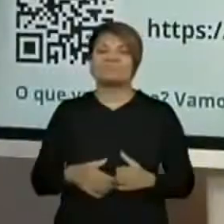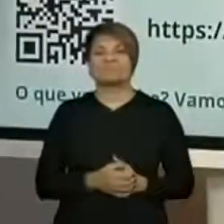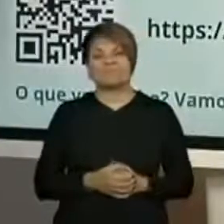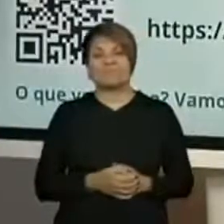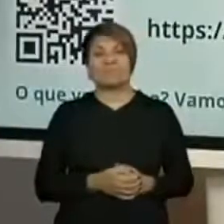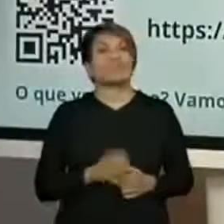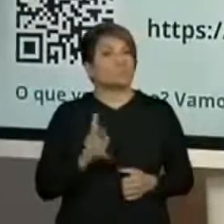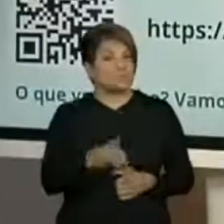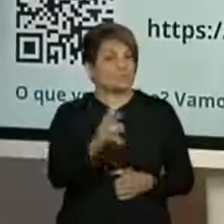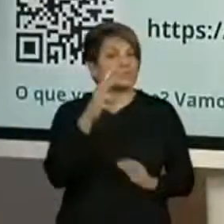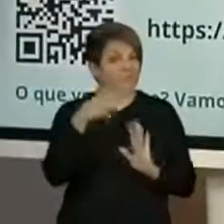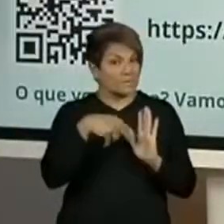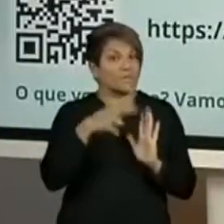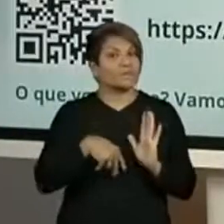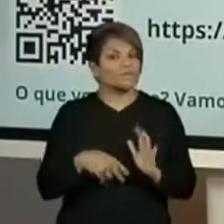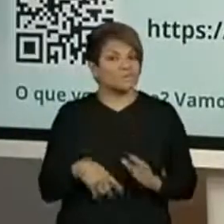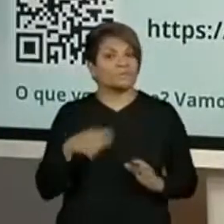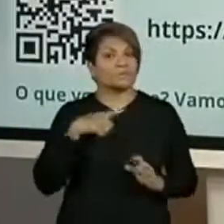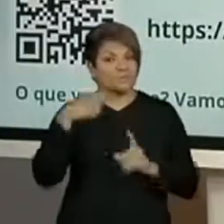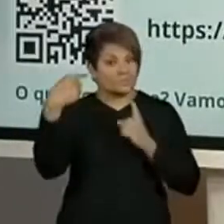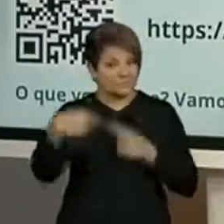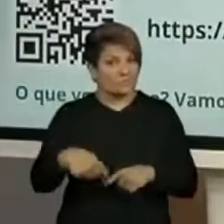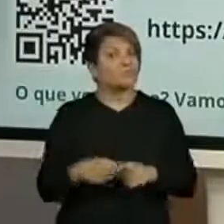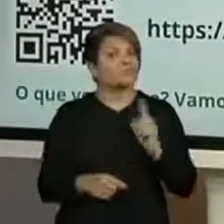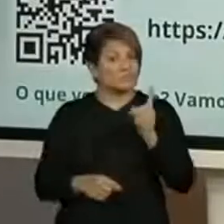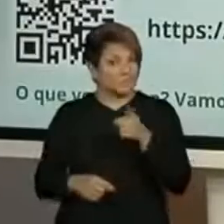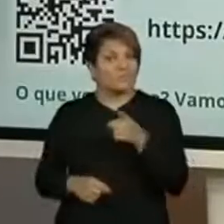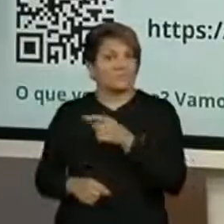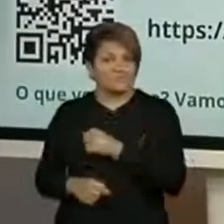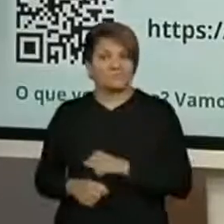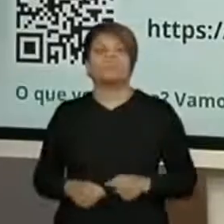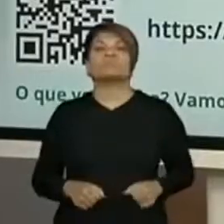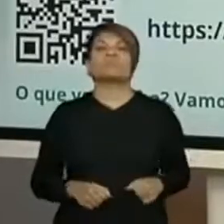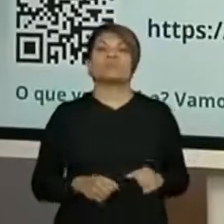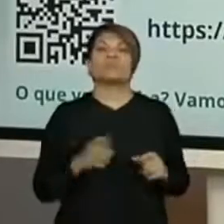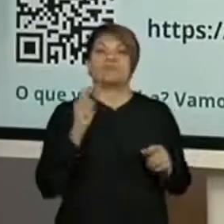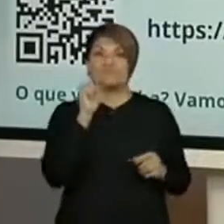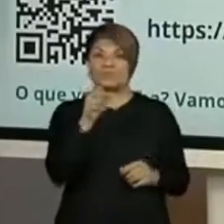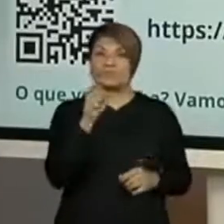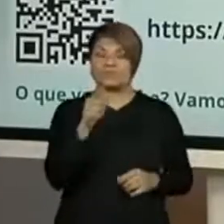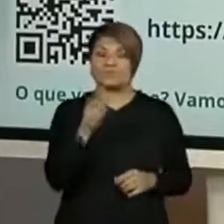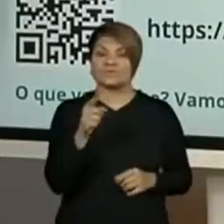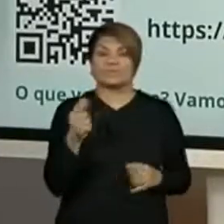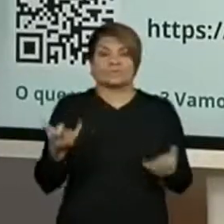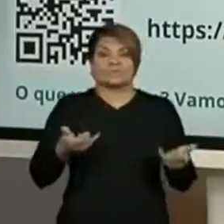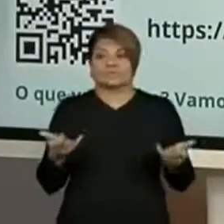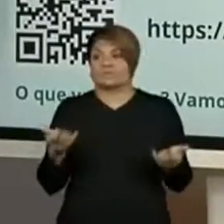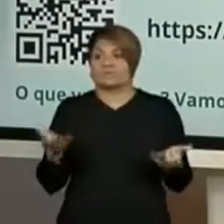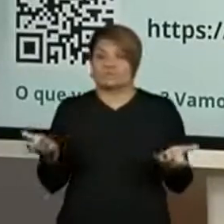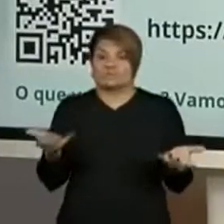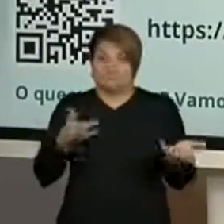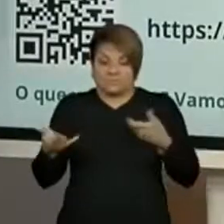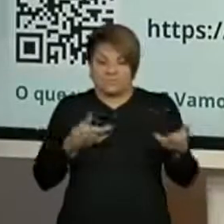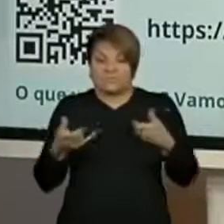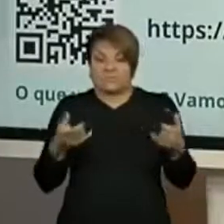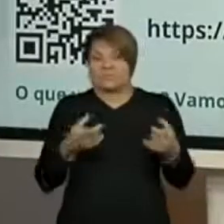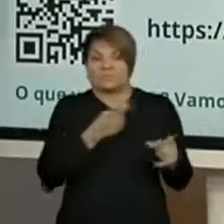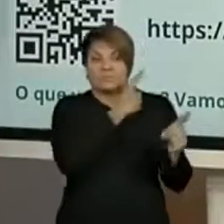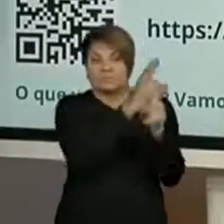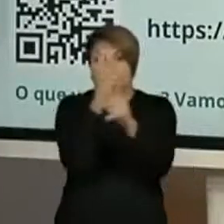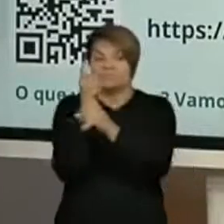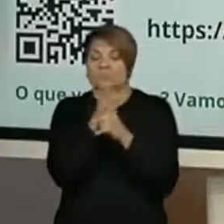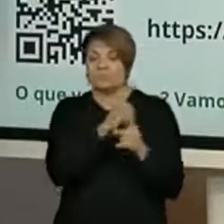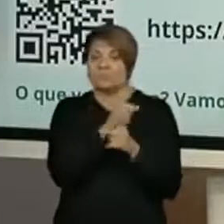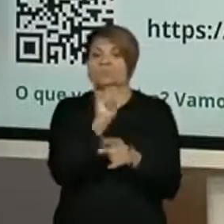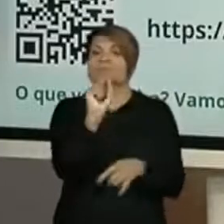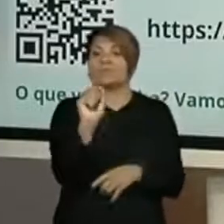continuem lendo. Tem já um desafio aí pra vocês. Vejam aí, ó. Vocês me contaram tantos lugares que podem encontrar. Quem tem aí